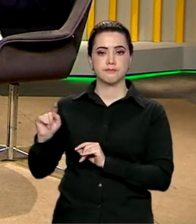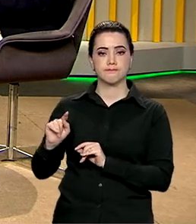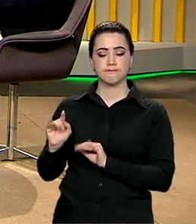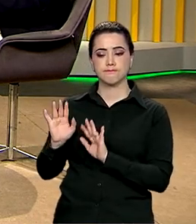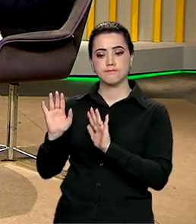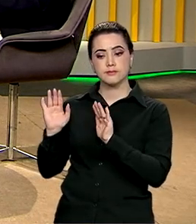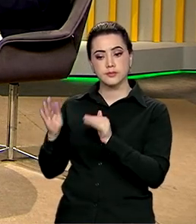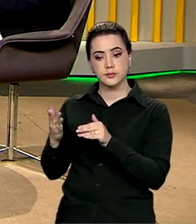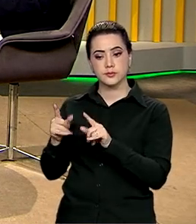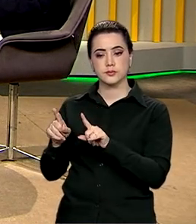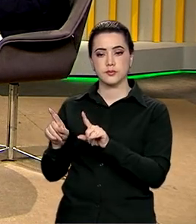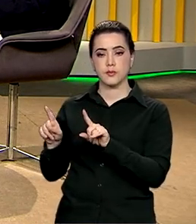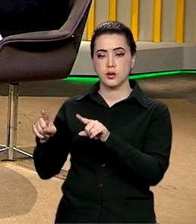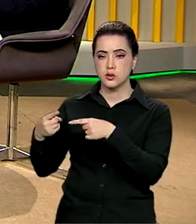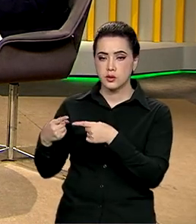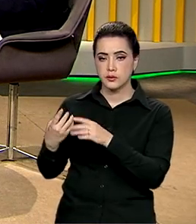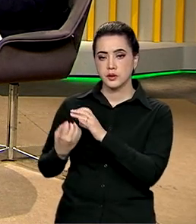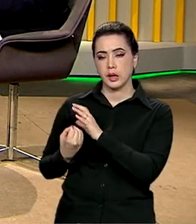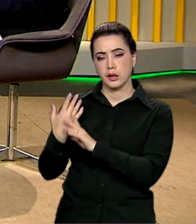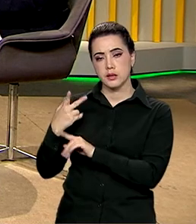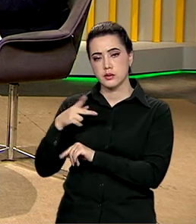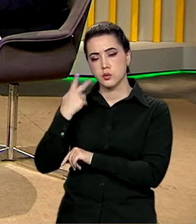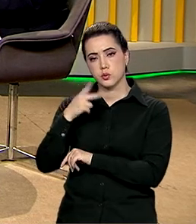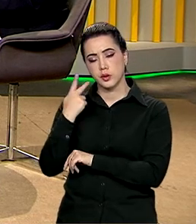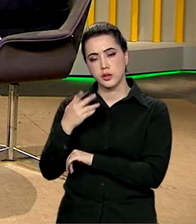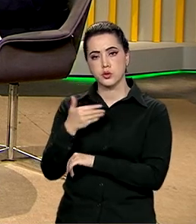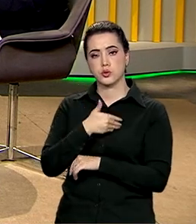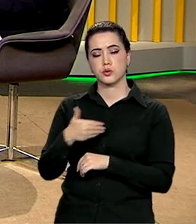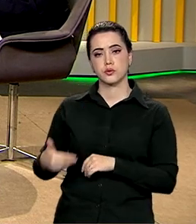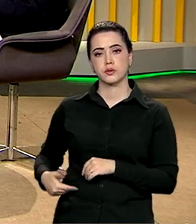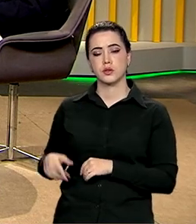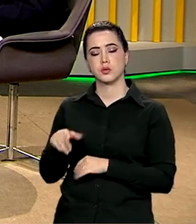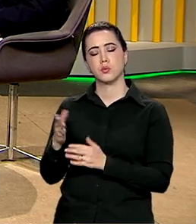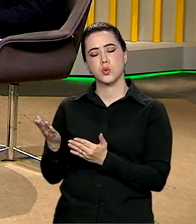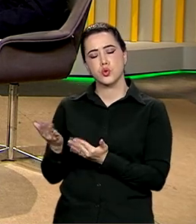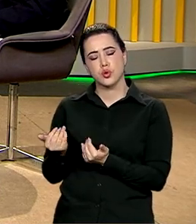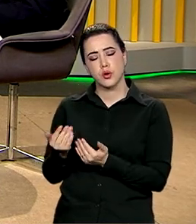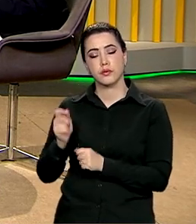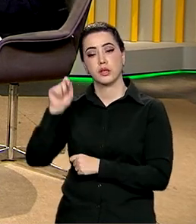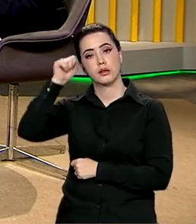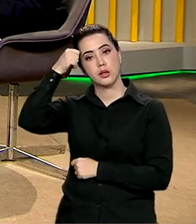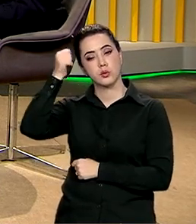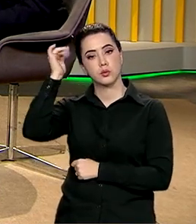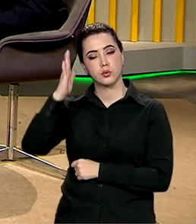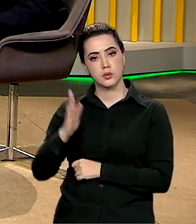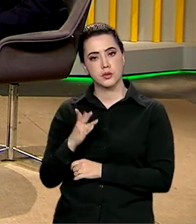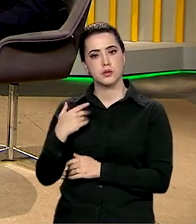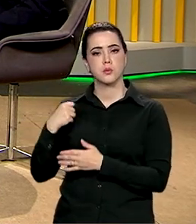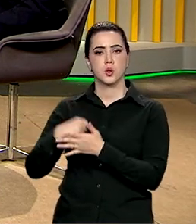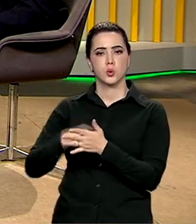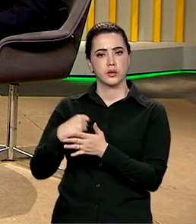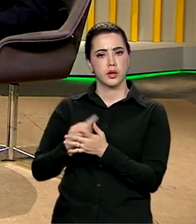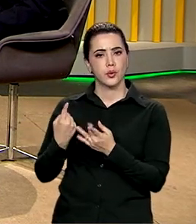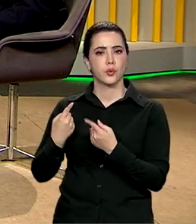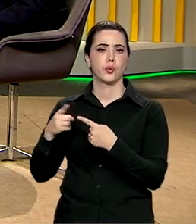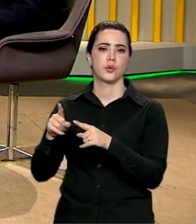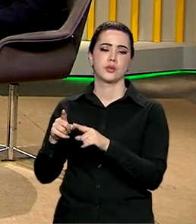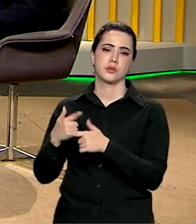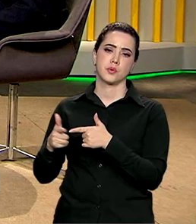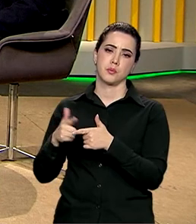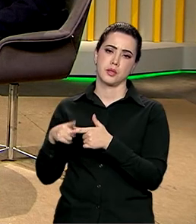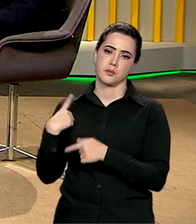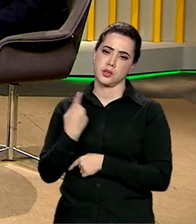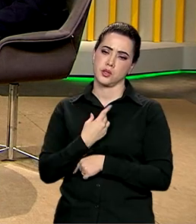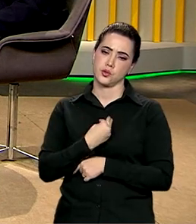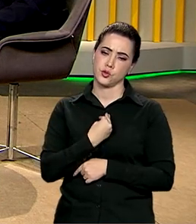sobre os desafios da construção de políticas públicas para a juventude negra no Brasil para enfrentar essa situação perversa que a